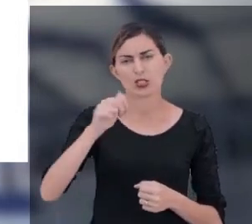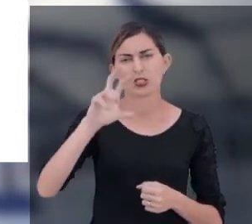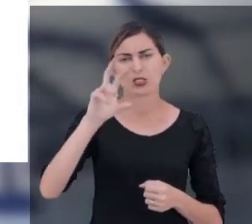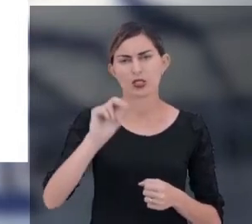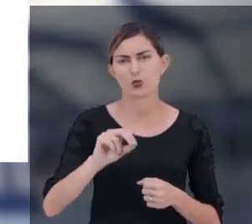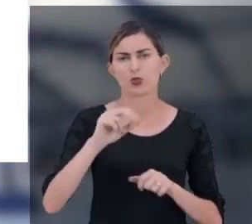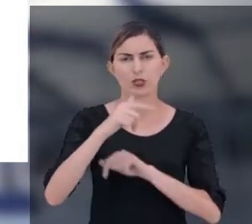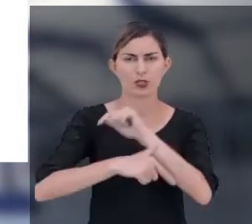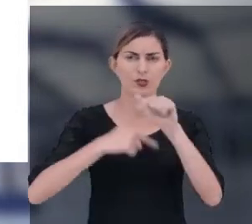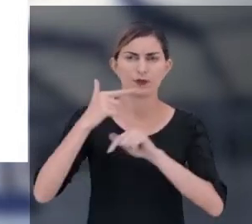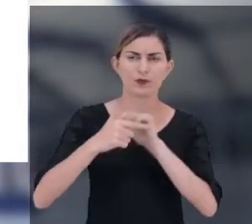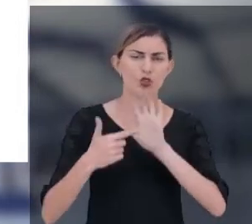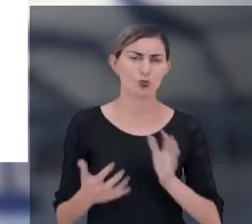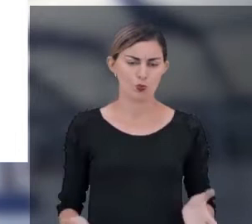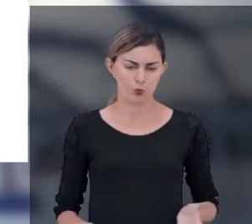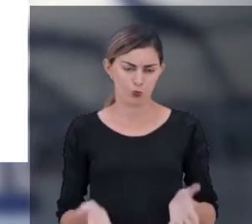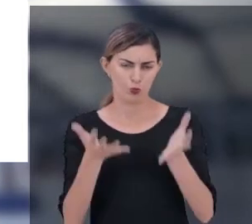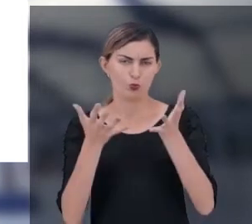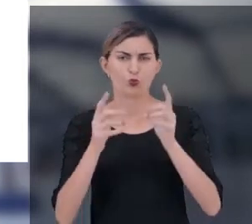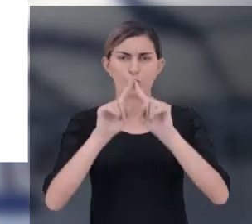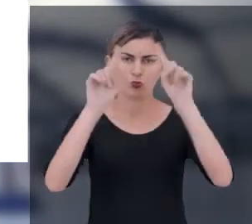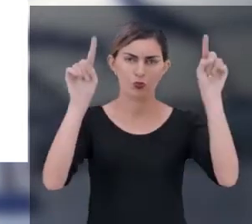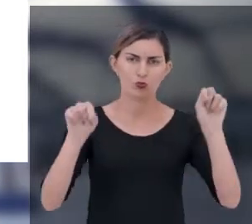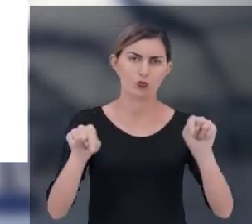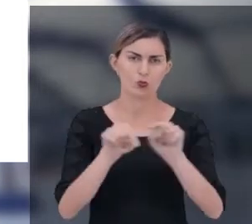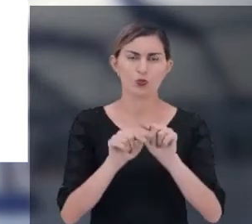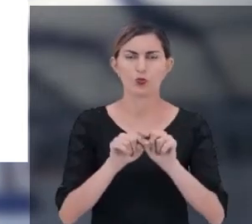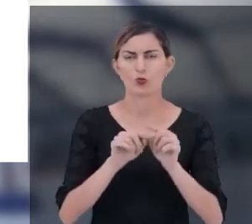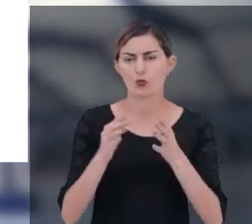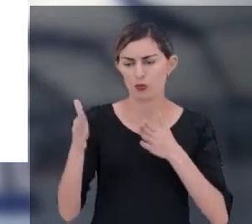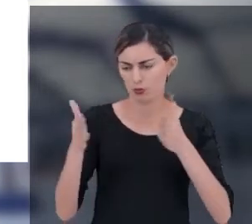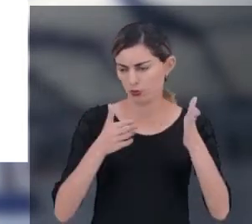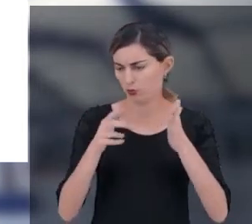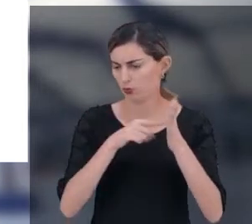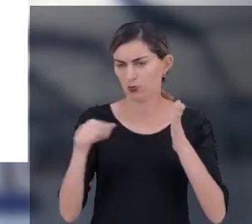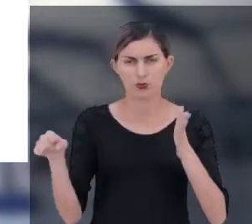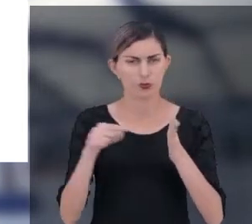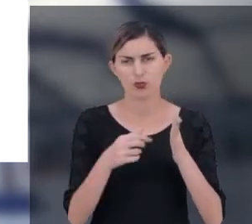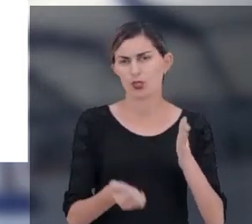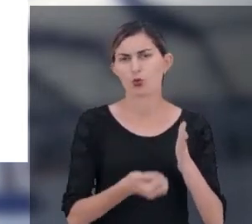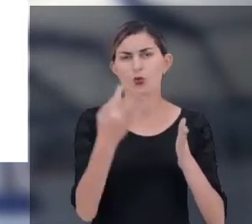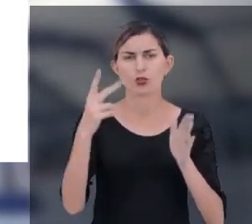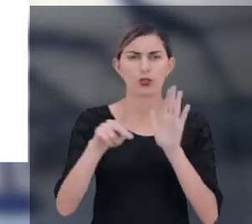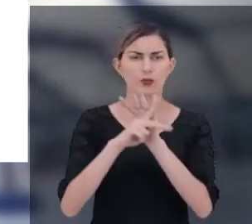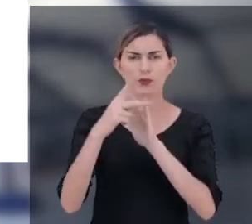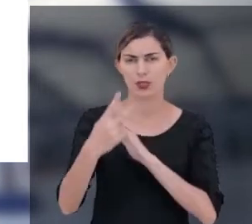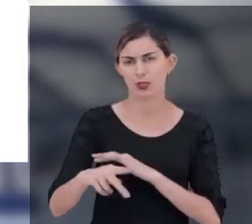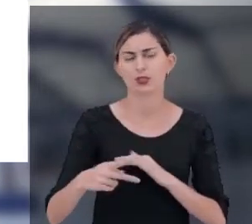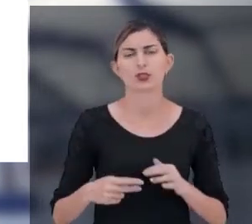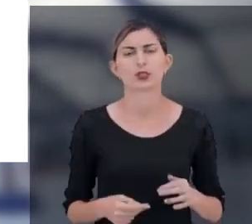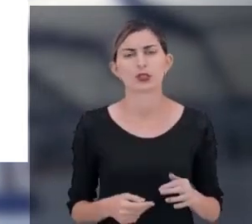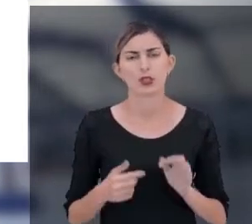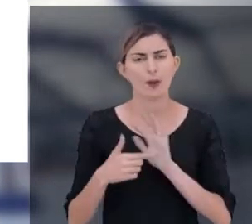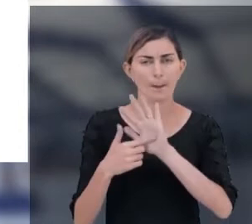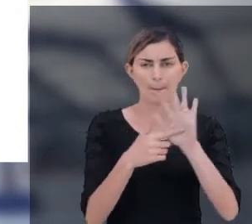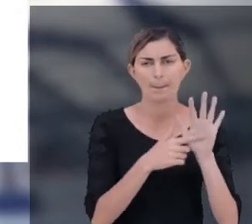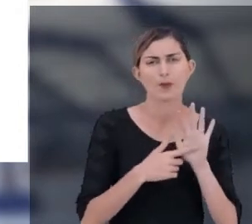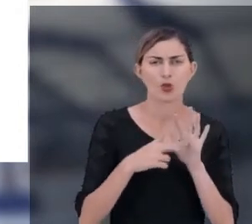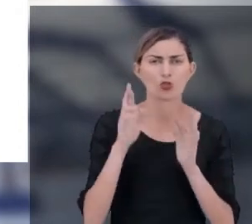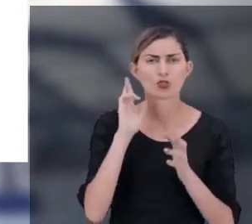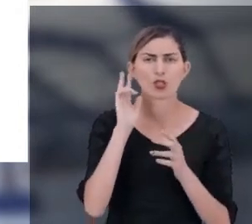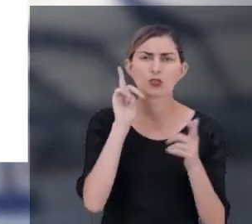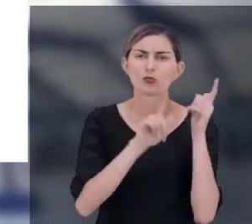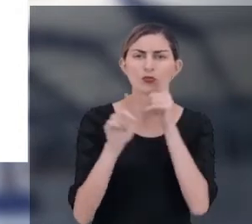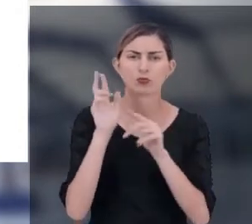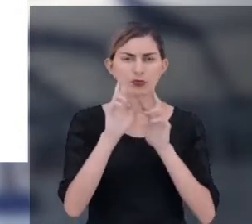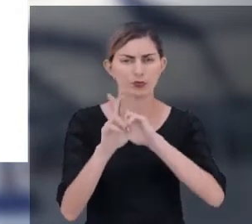trabalhadores e está em destaque no nosso quadro o intervalo ao qual essa quantidade pertence. E isto me dá